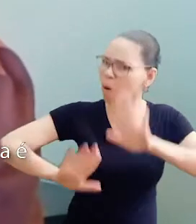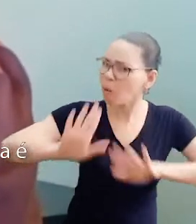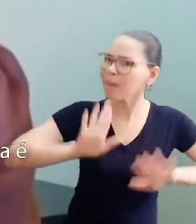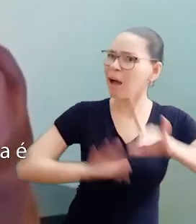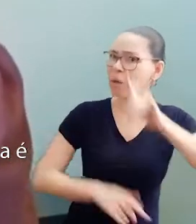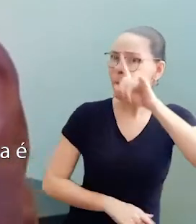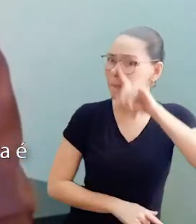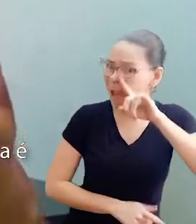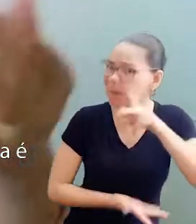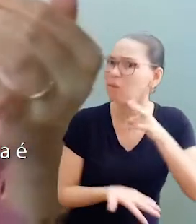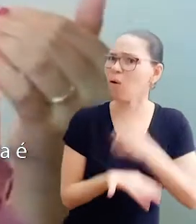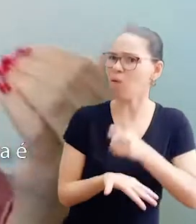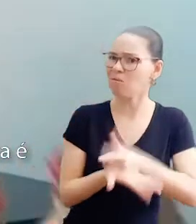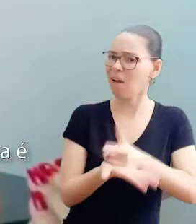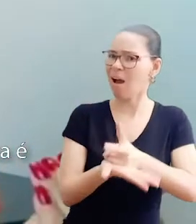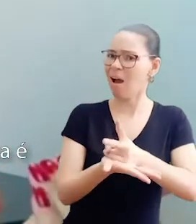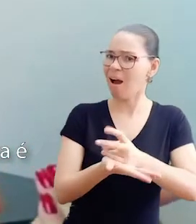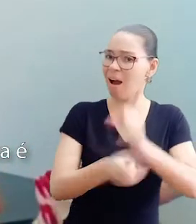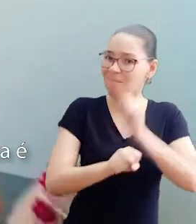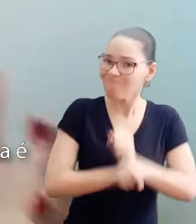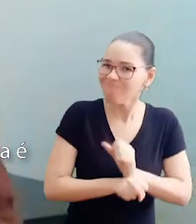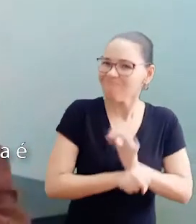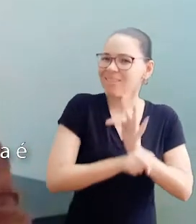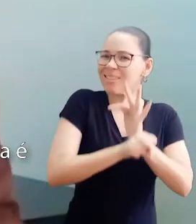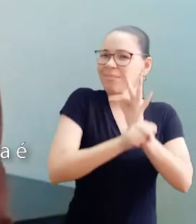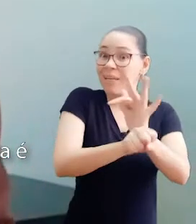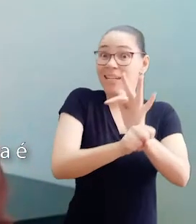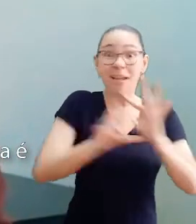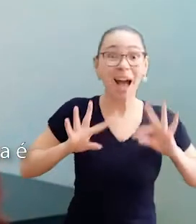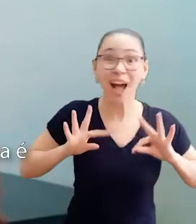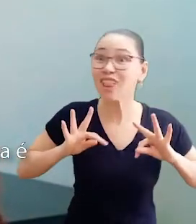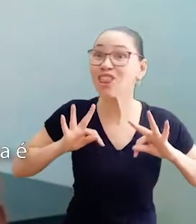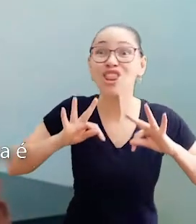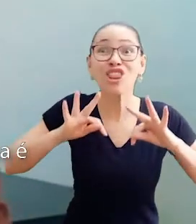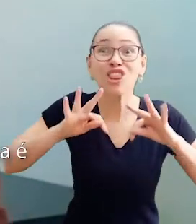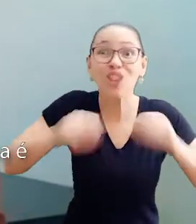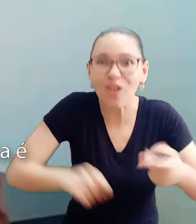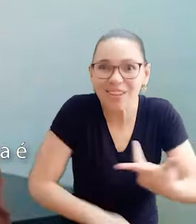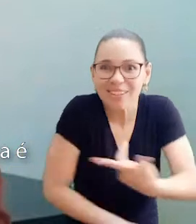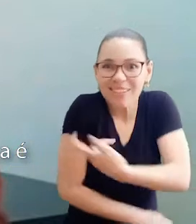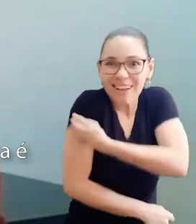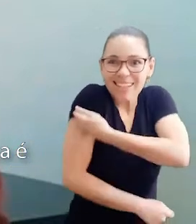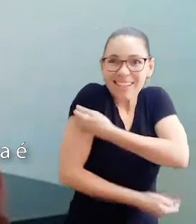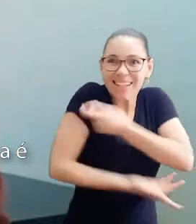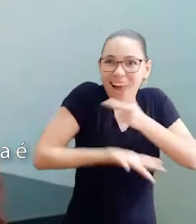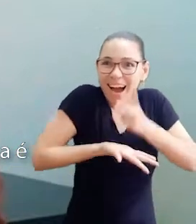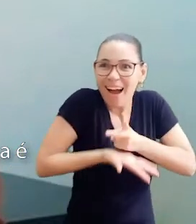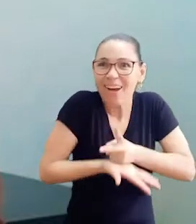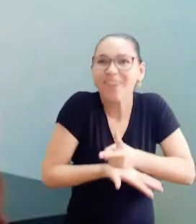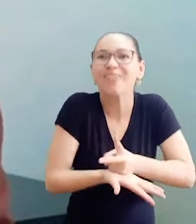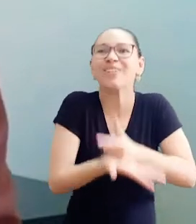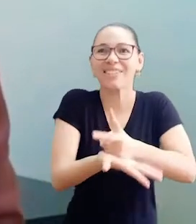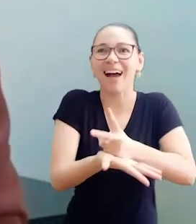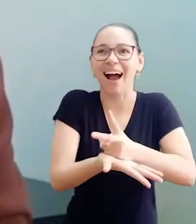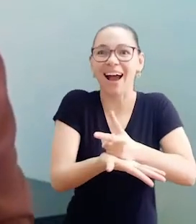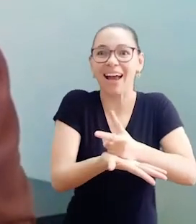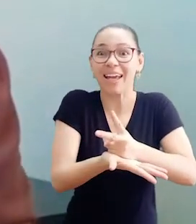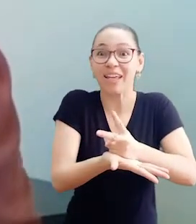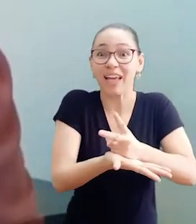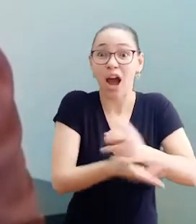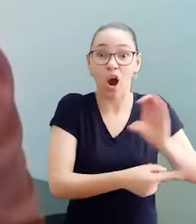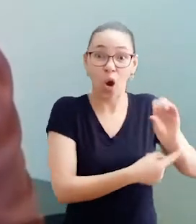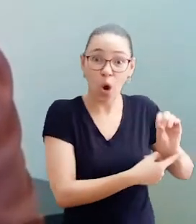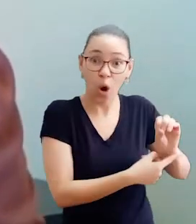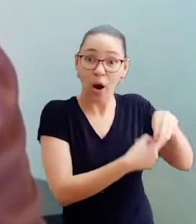com o próximo. A vacinação em massa é parte das estratégias de enfrentamento à Covid-19. Mas